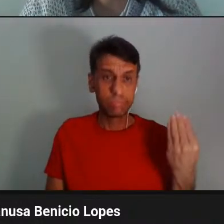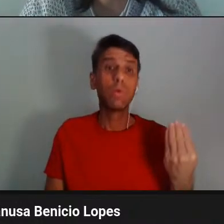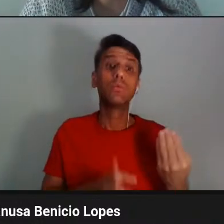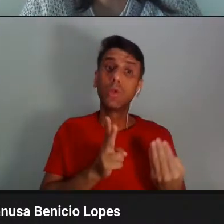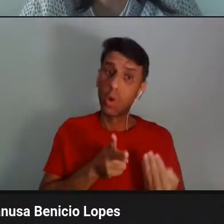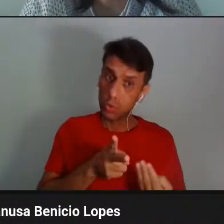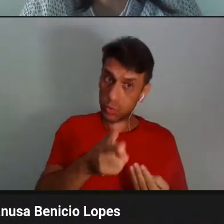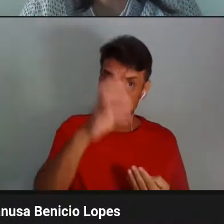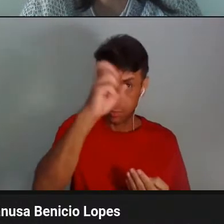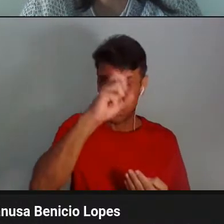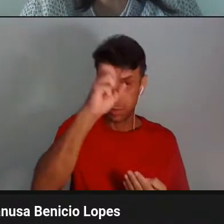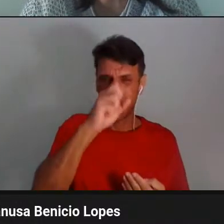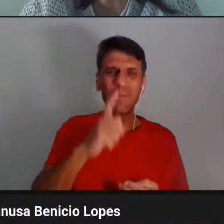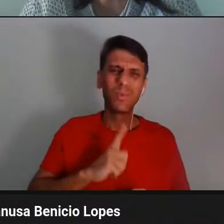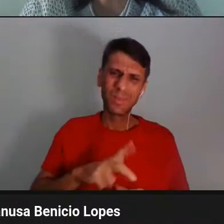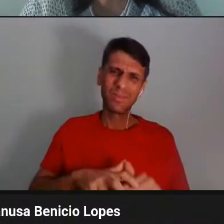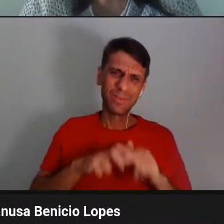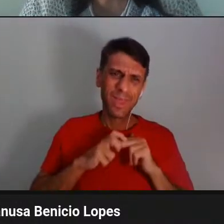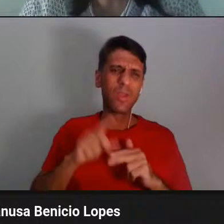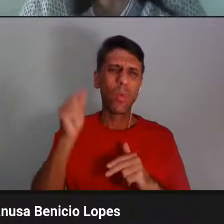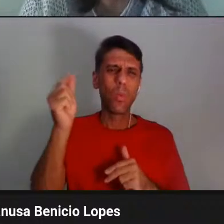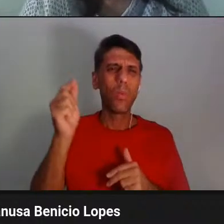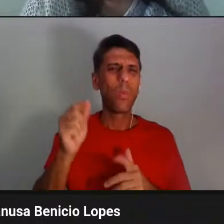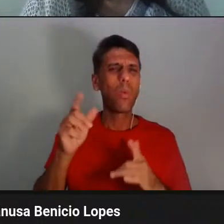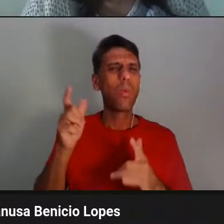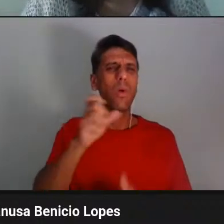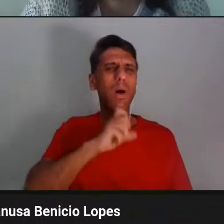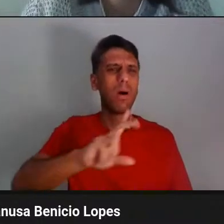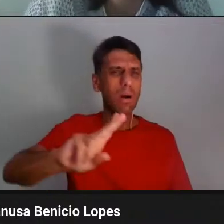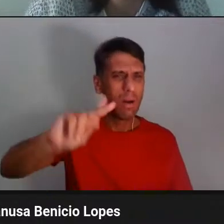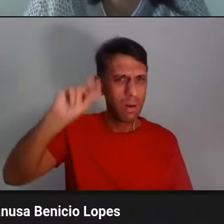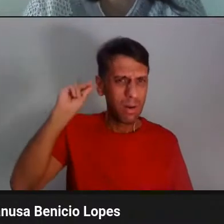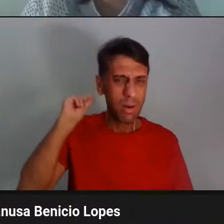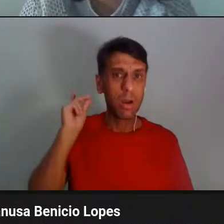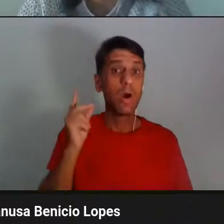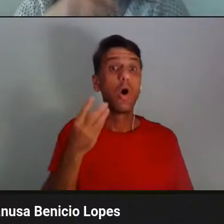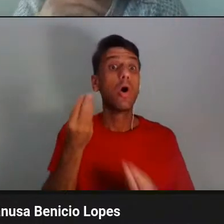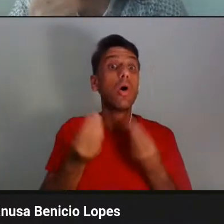troncos velhos, e a pergunta é como é que você se torna um tronco velho?